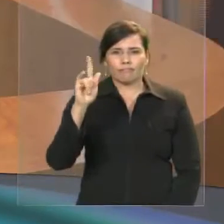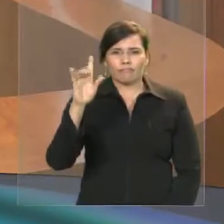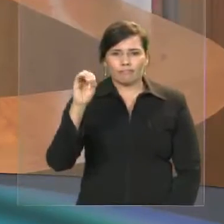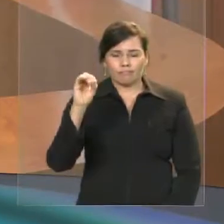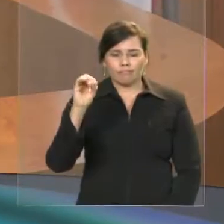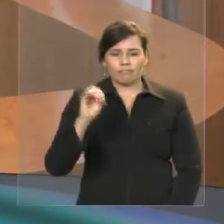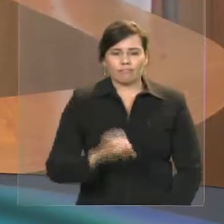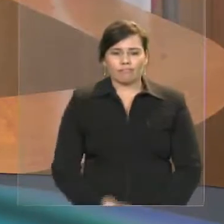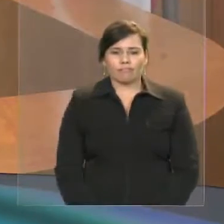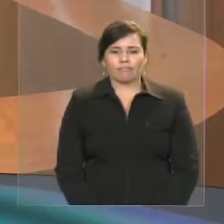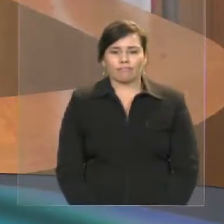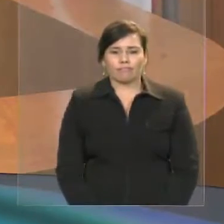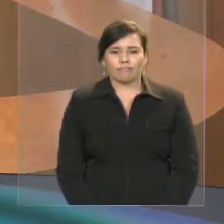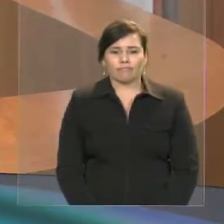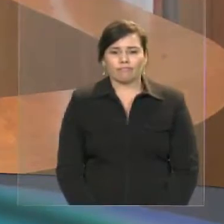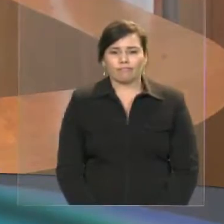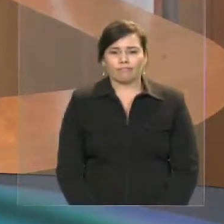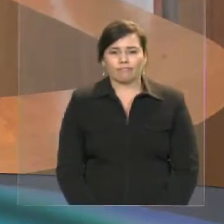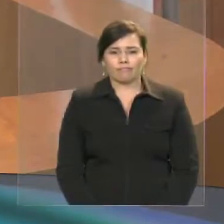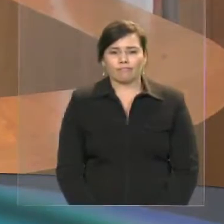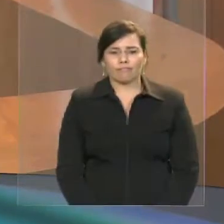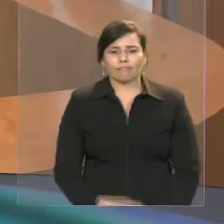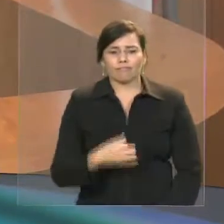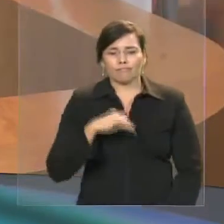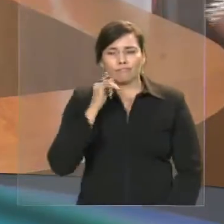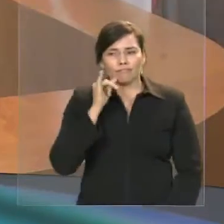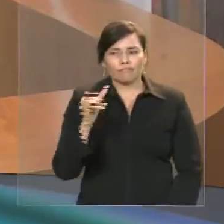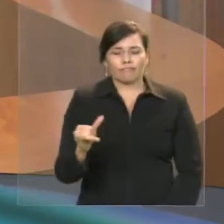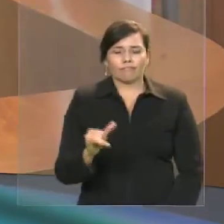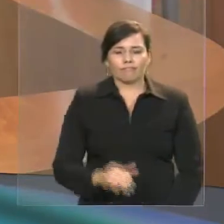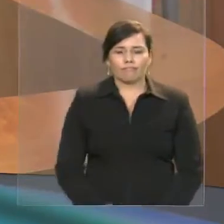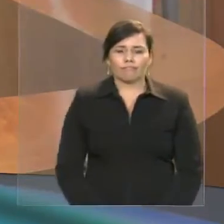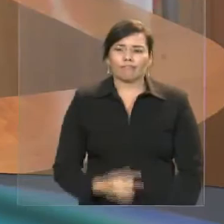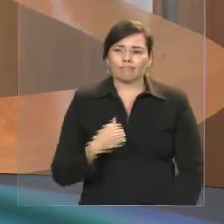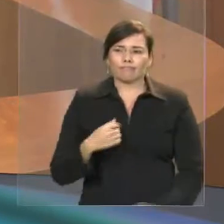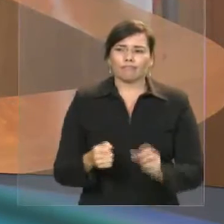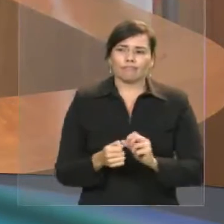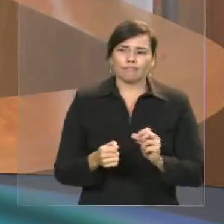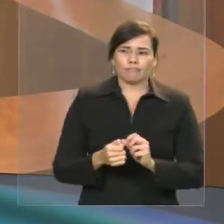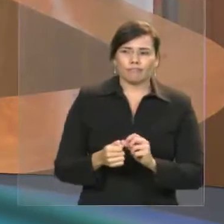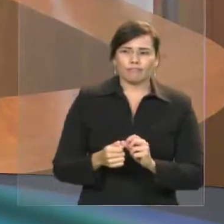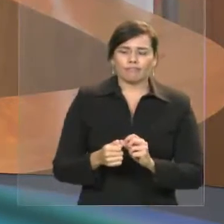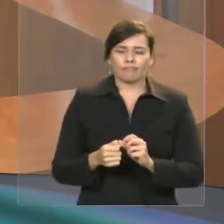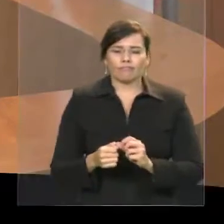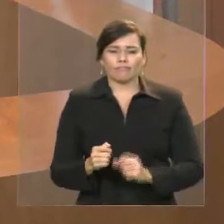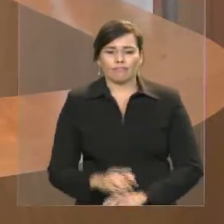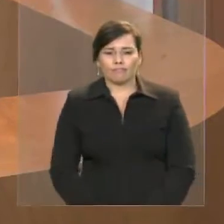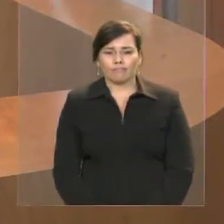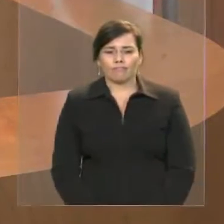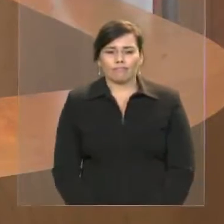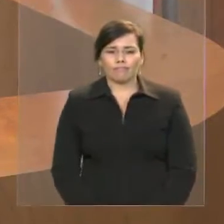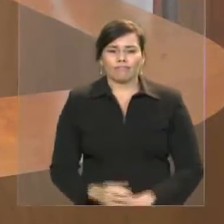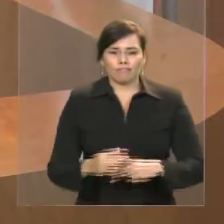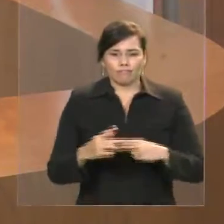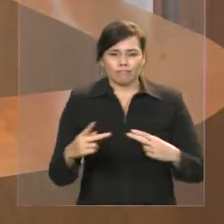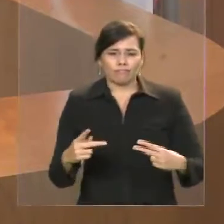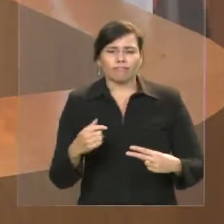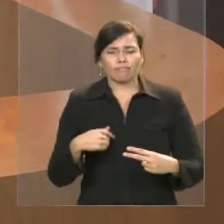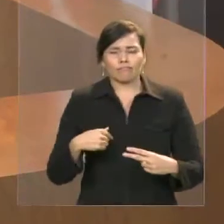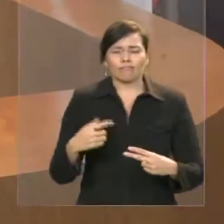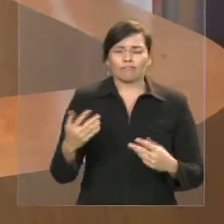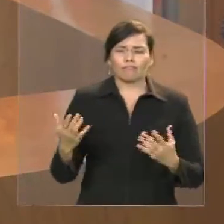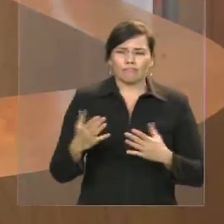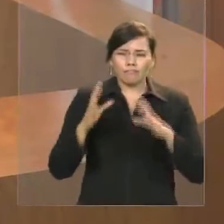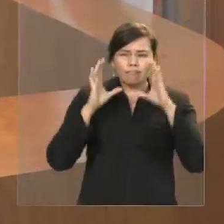faço essas considerações e essas correções no que a Exª disse, de forma muito respeitosa,